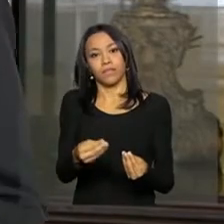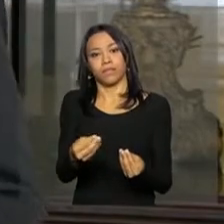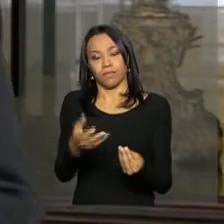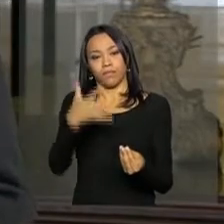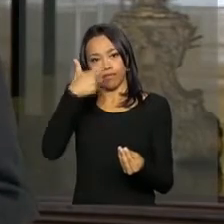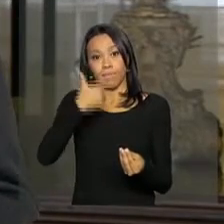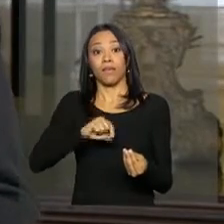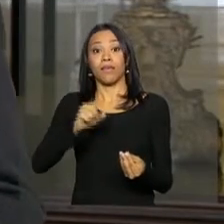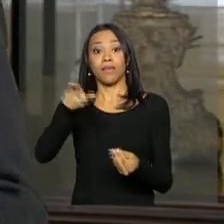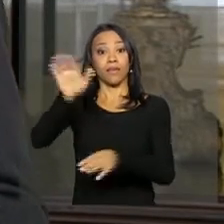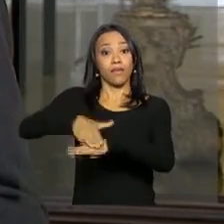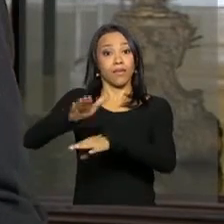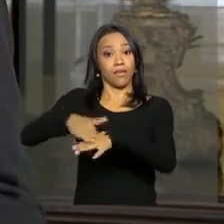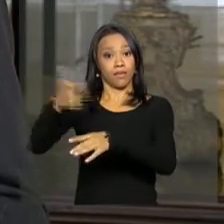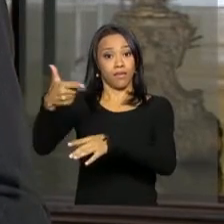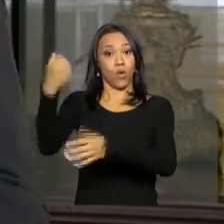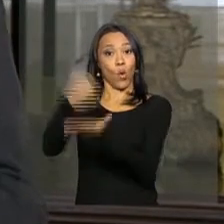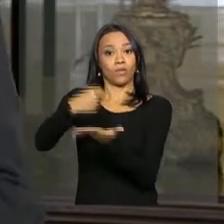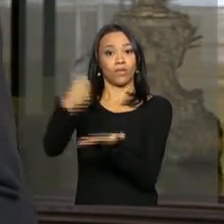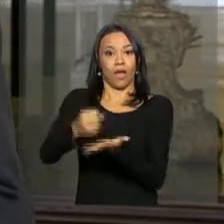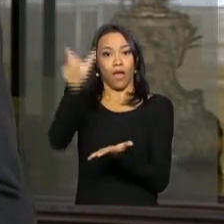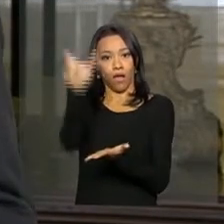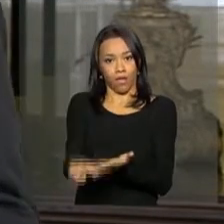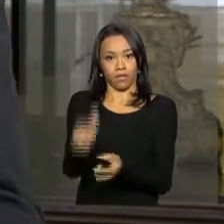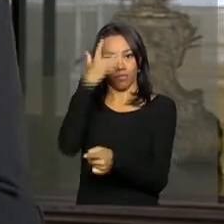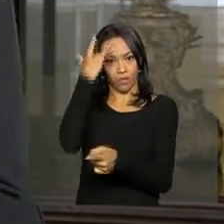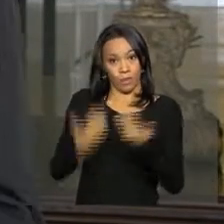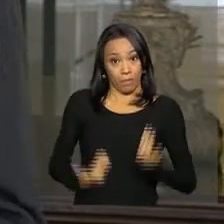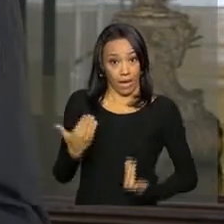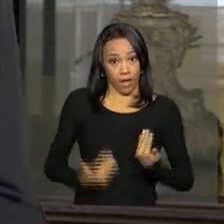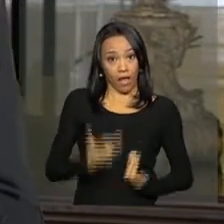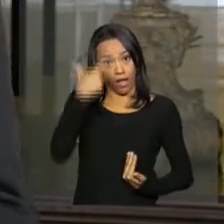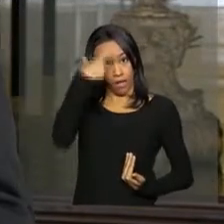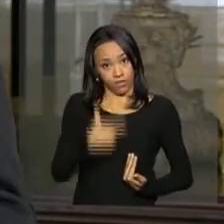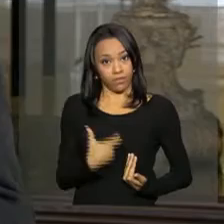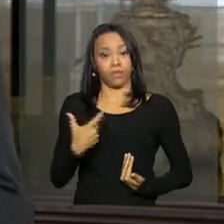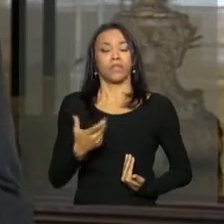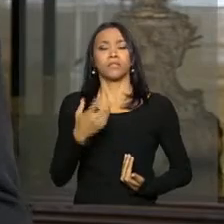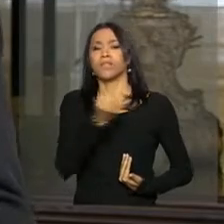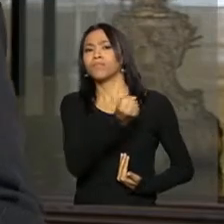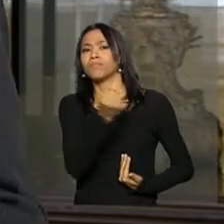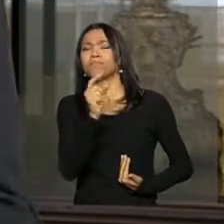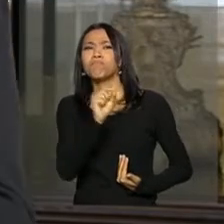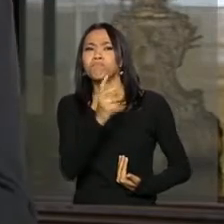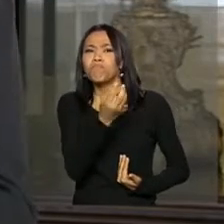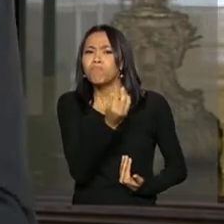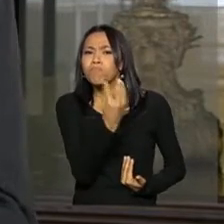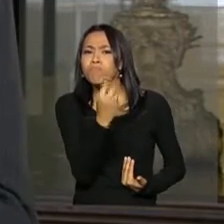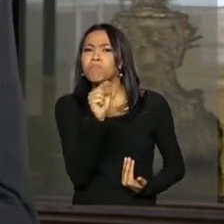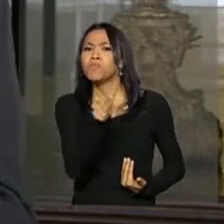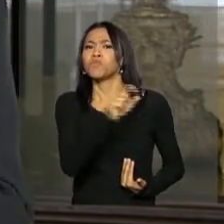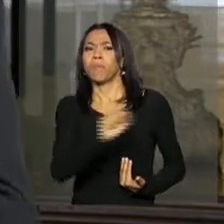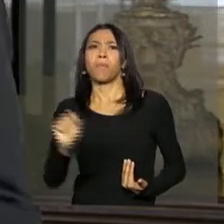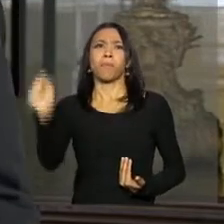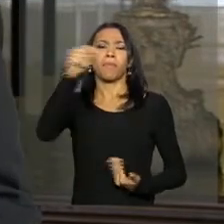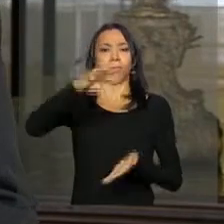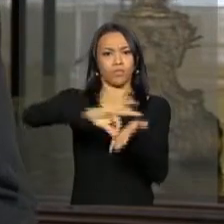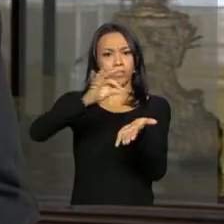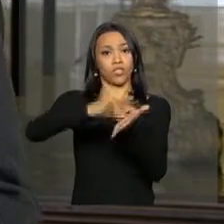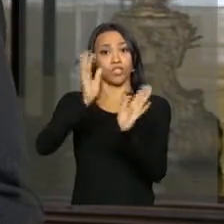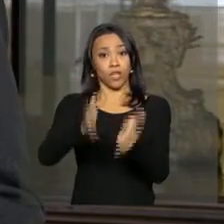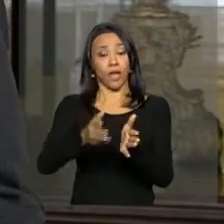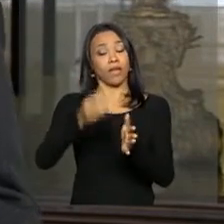O sistema já conta com mais de 1 milhão e 400 mil empregadores domésticos cadastrados e mensalmente são